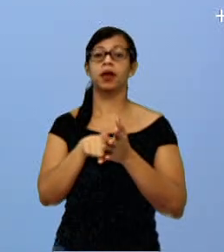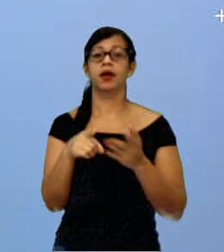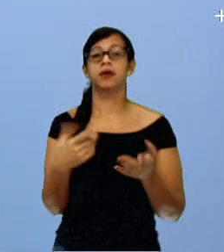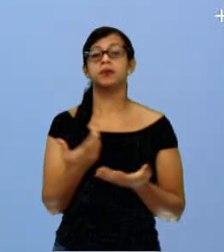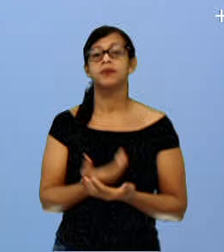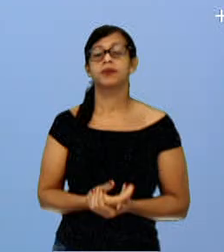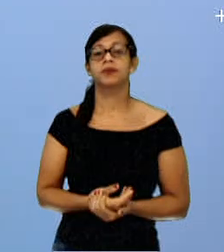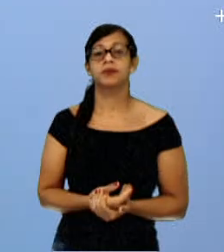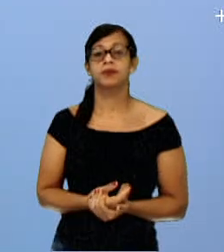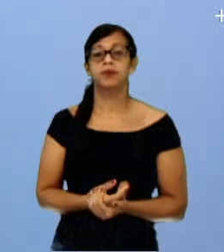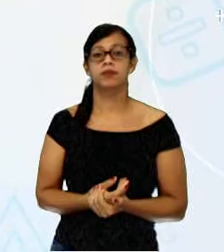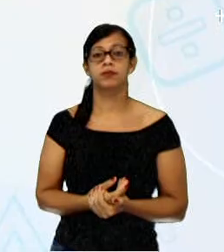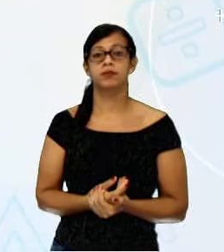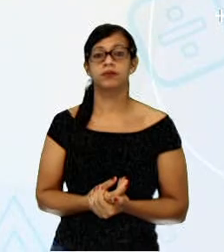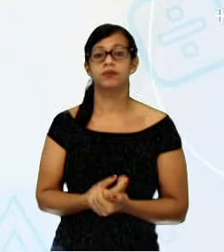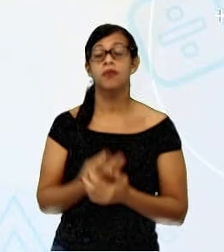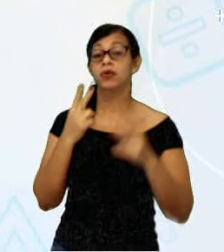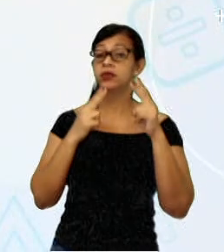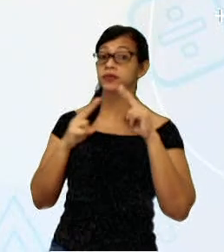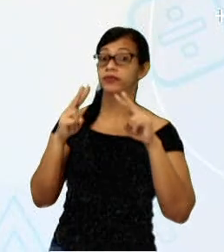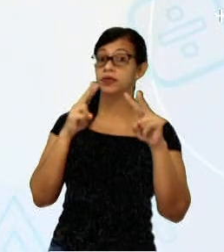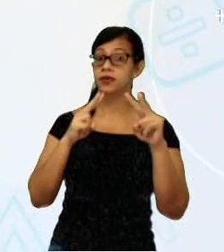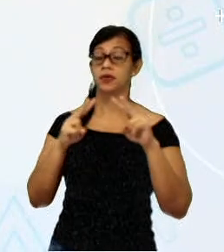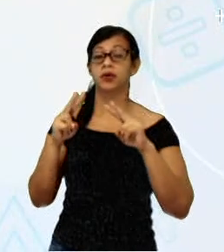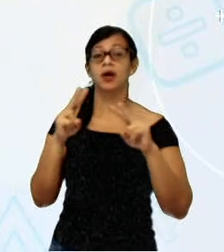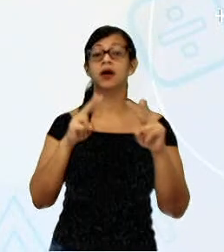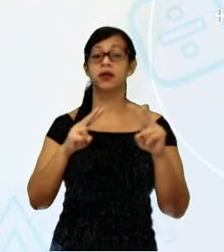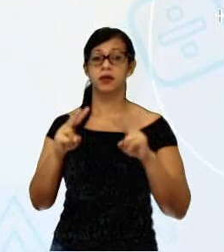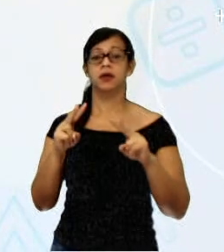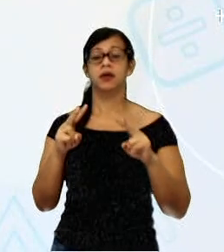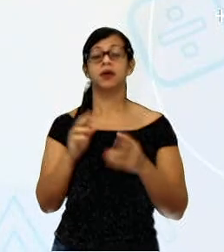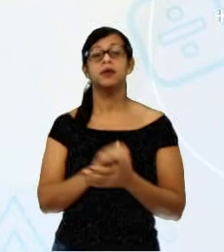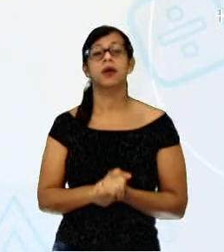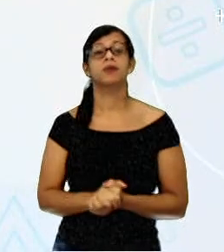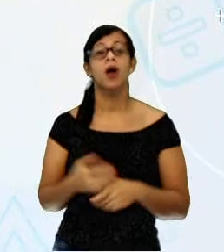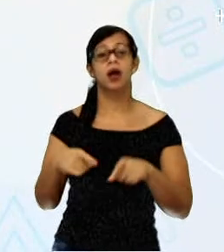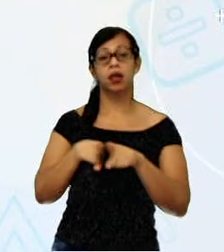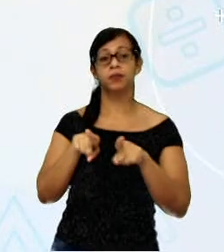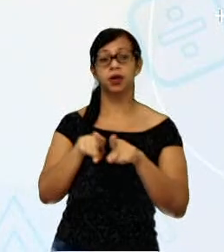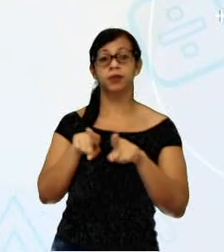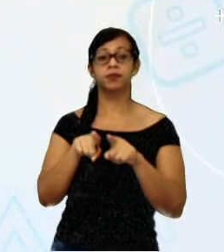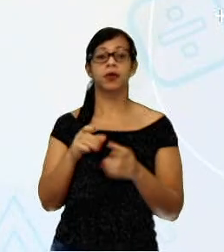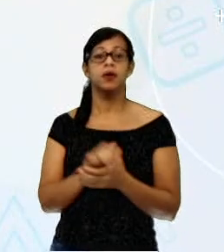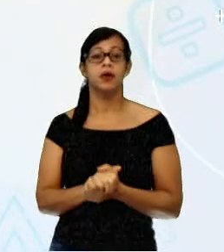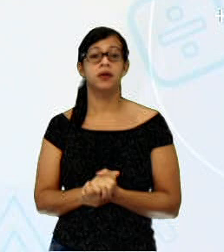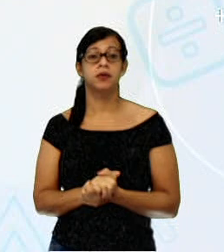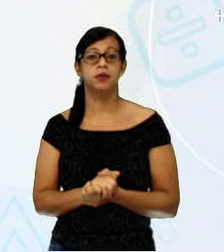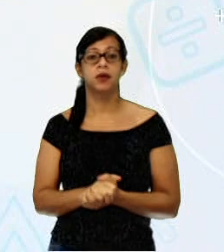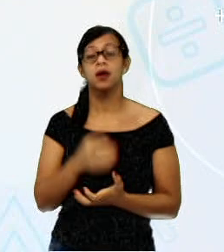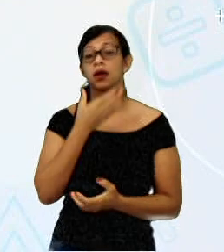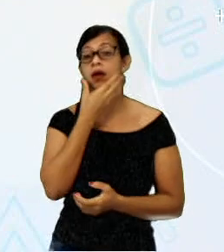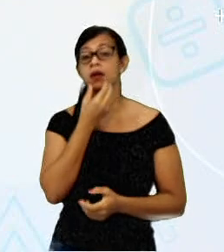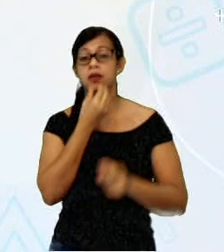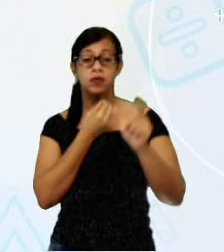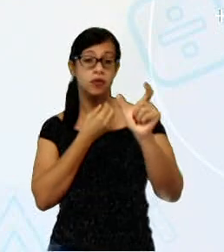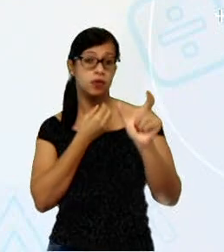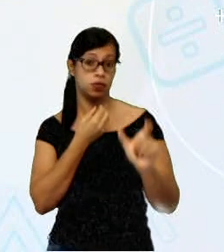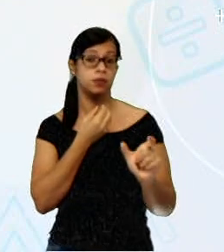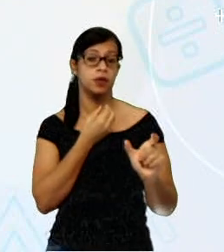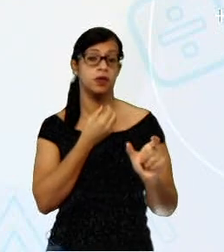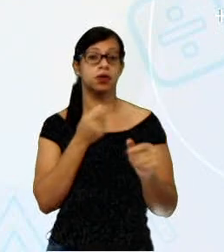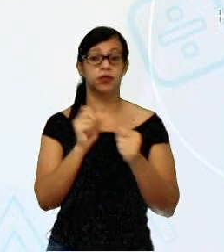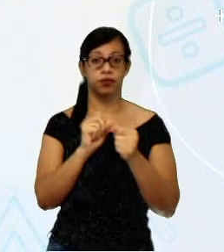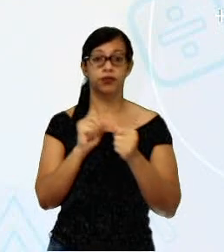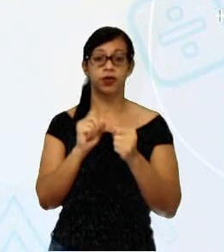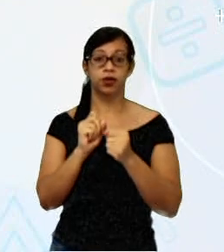fez, lançou em 2010, chamada Inimigos, né, que sofreu quase censura, né, foi bastante